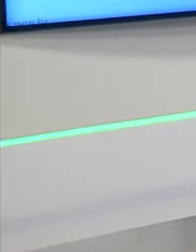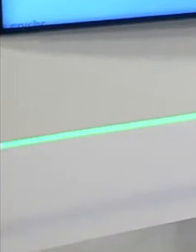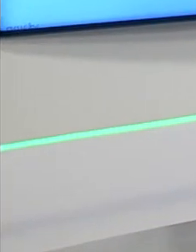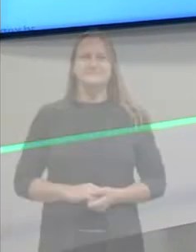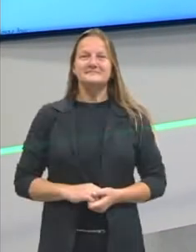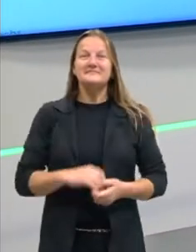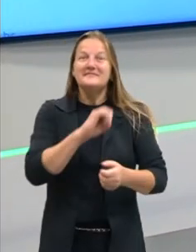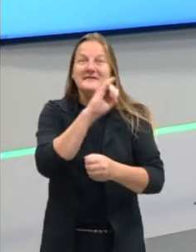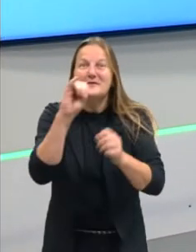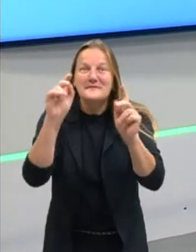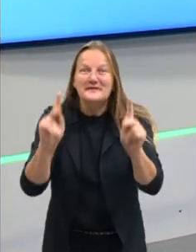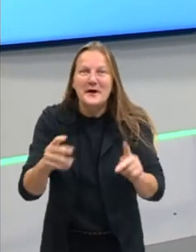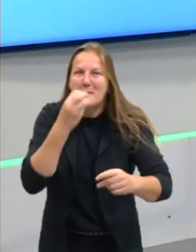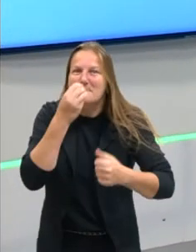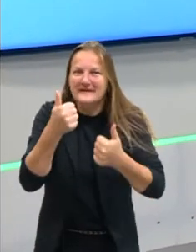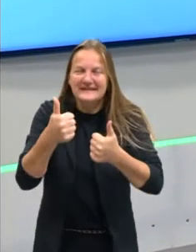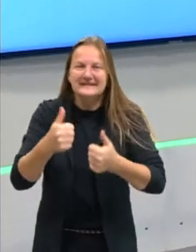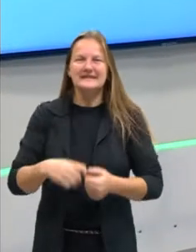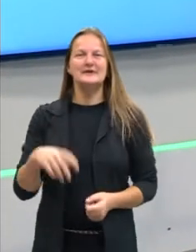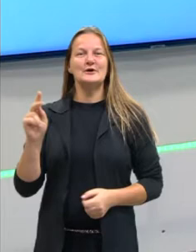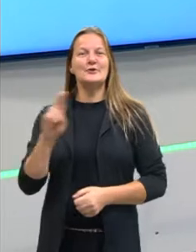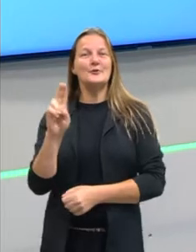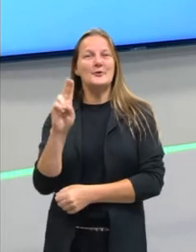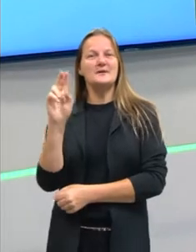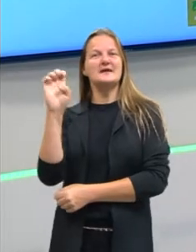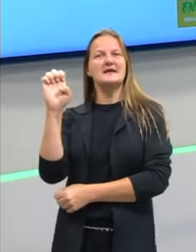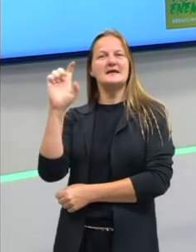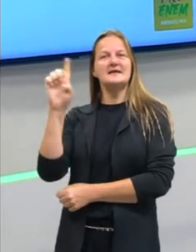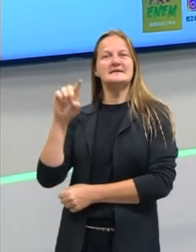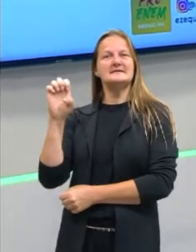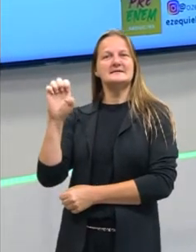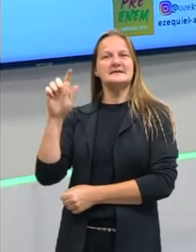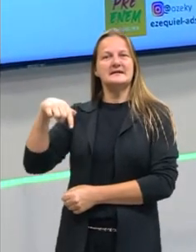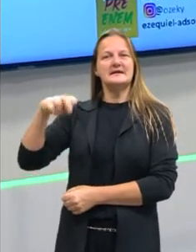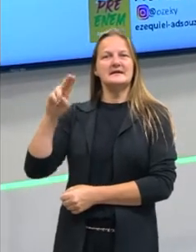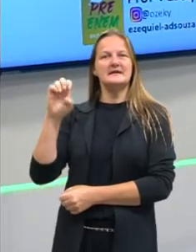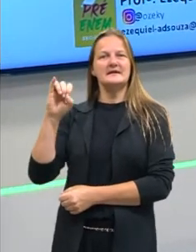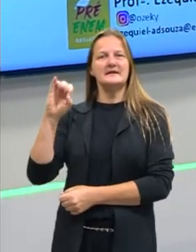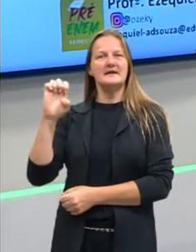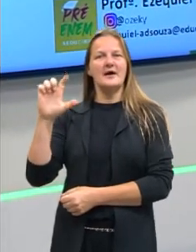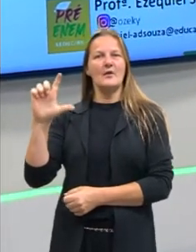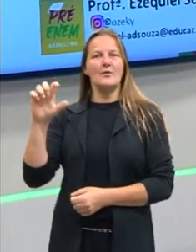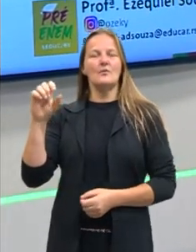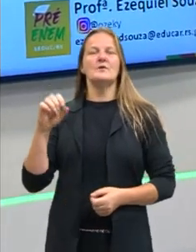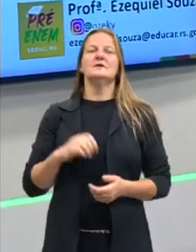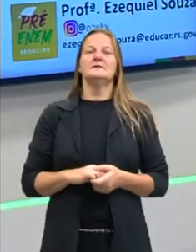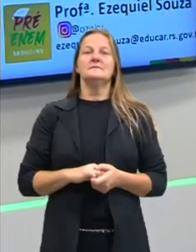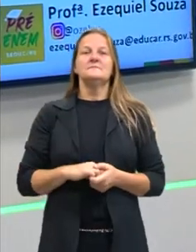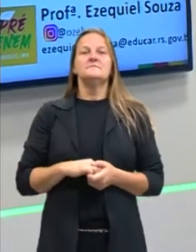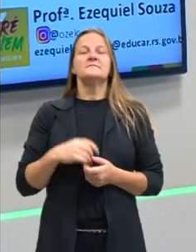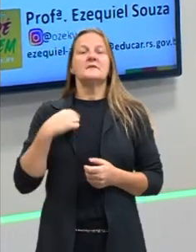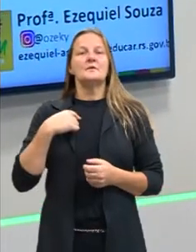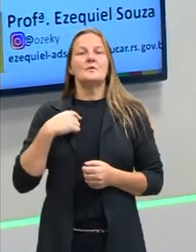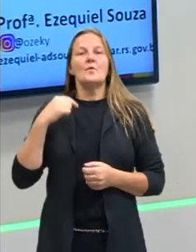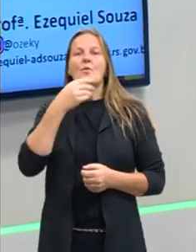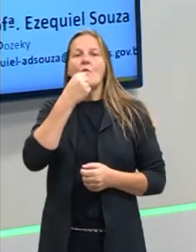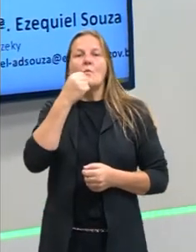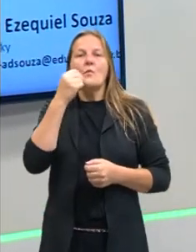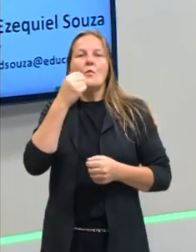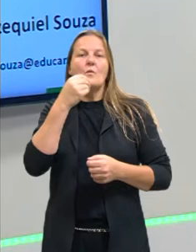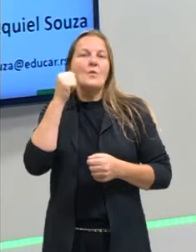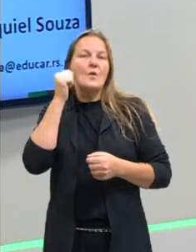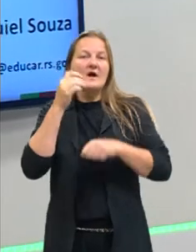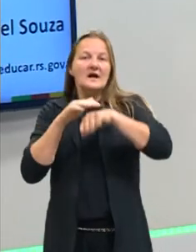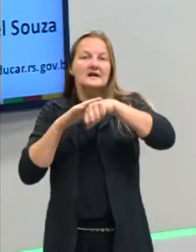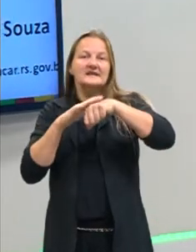E aí pessoal, beleza? Meu nome é Ezequiel Souza, eu sou um homem branco de estatura média, aproximadamente 1